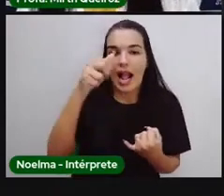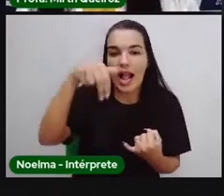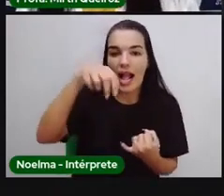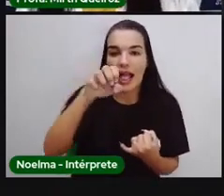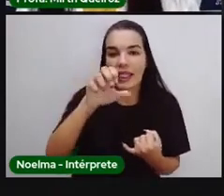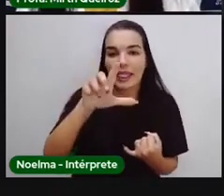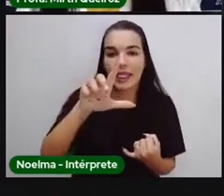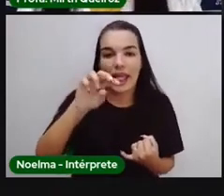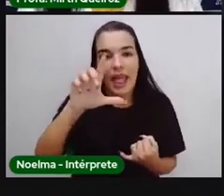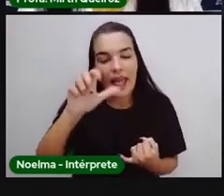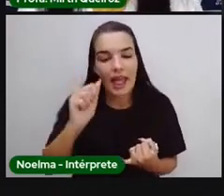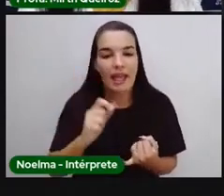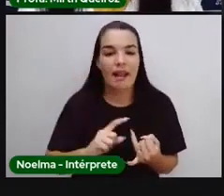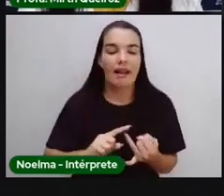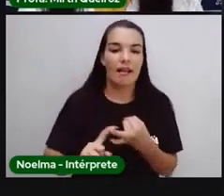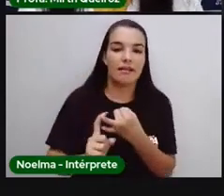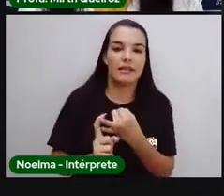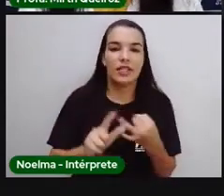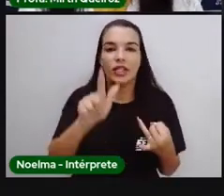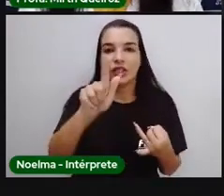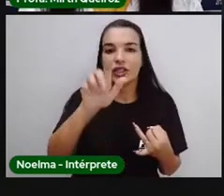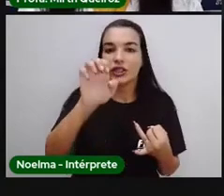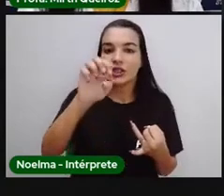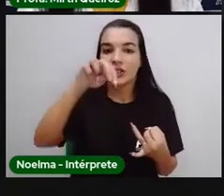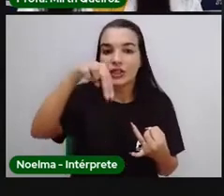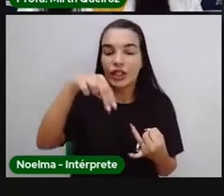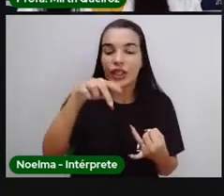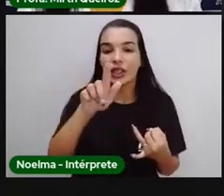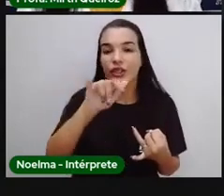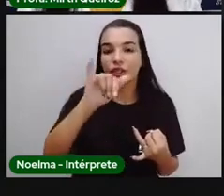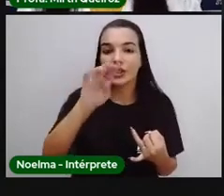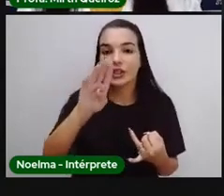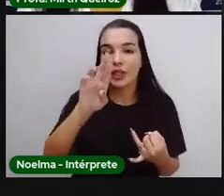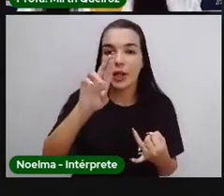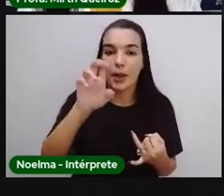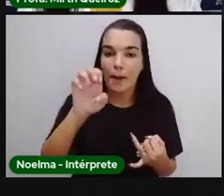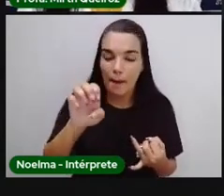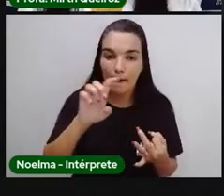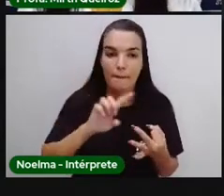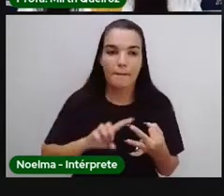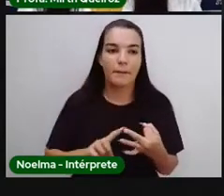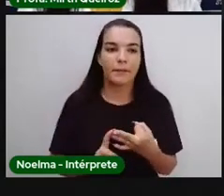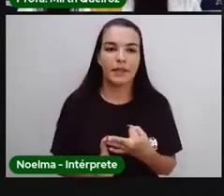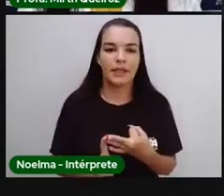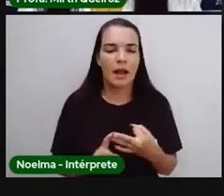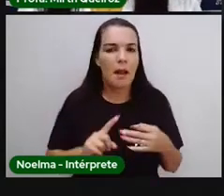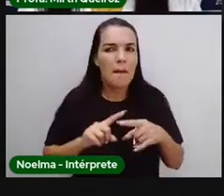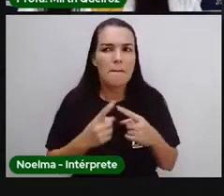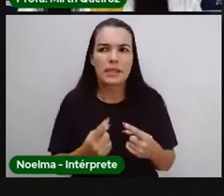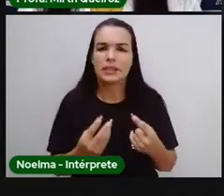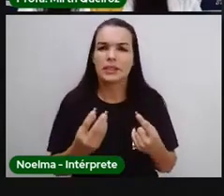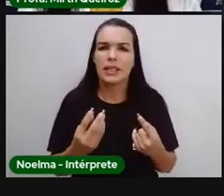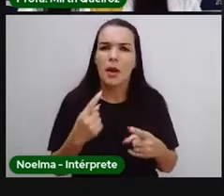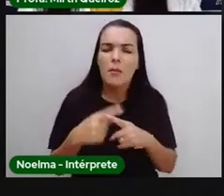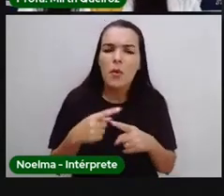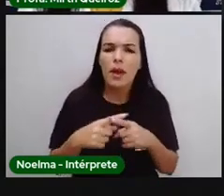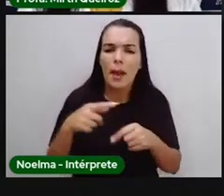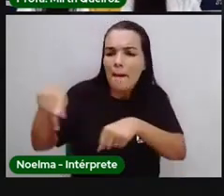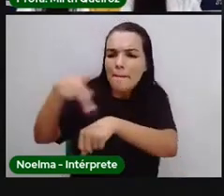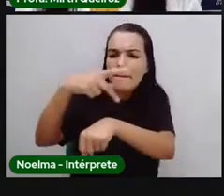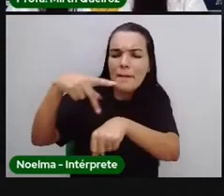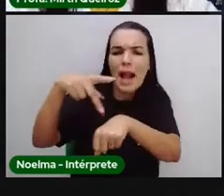Canela, gengibre, especiarias são temperos. Ah, Pró! Mas eles iam para a Índia pegar tempero?